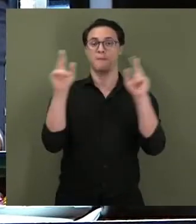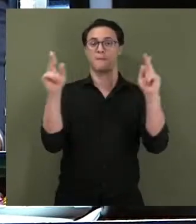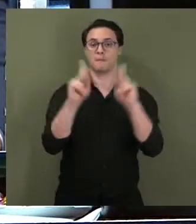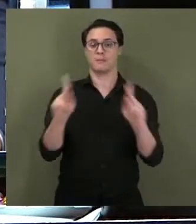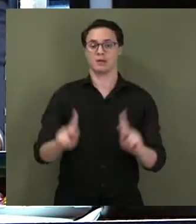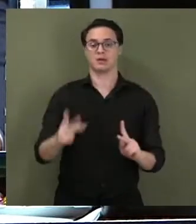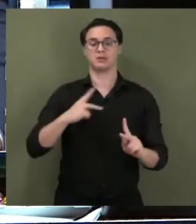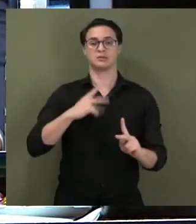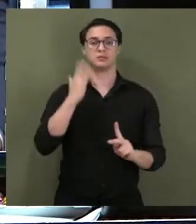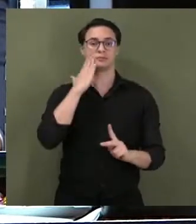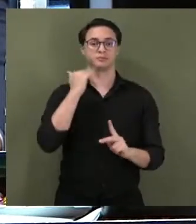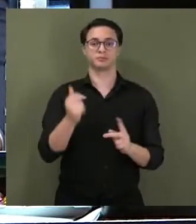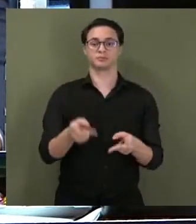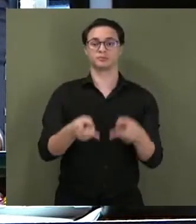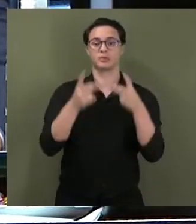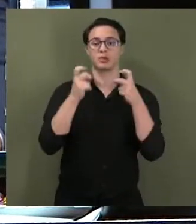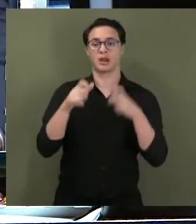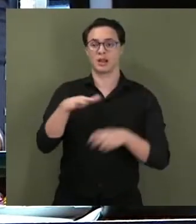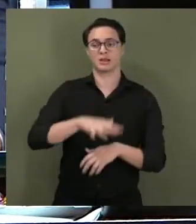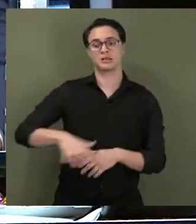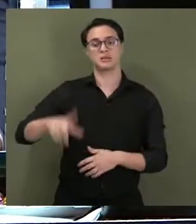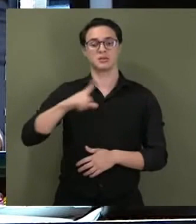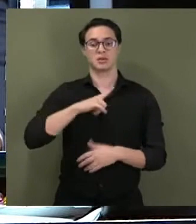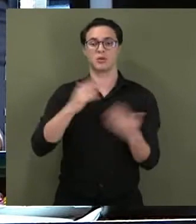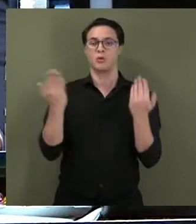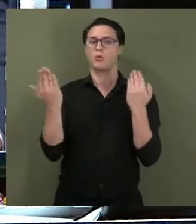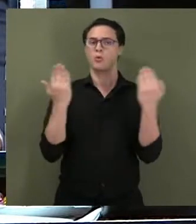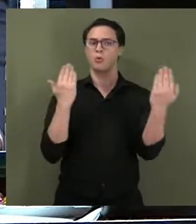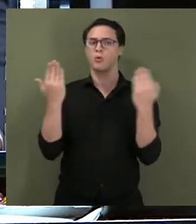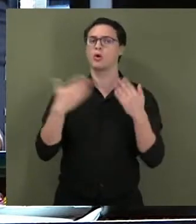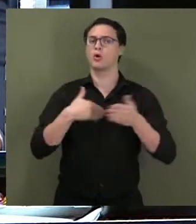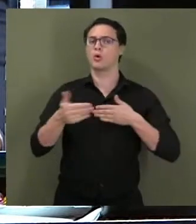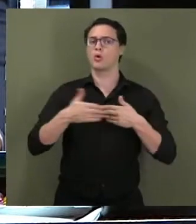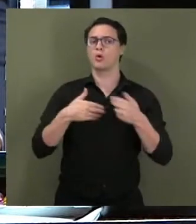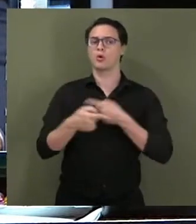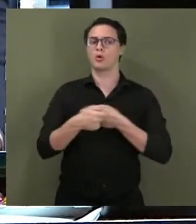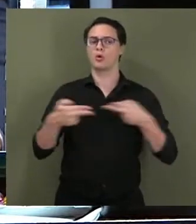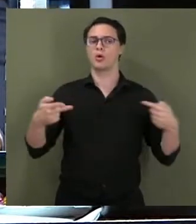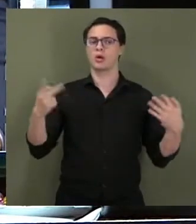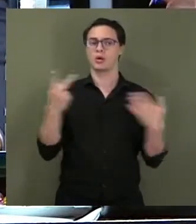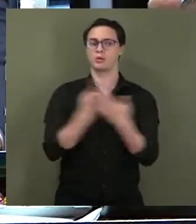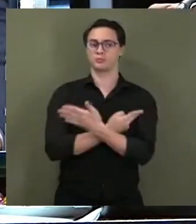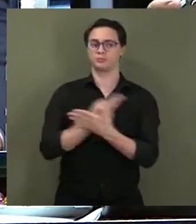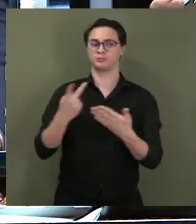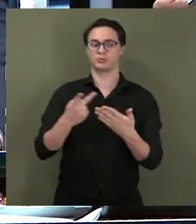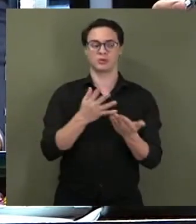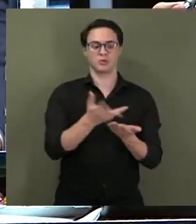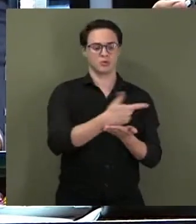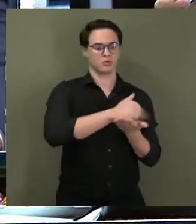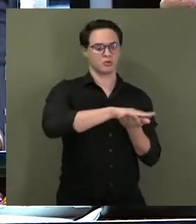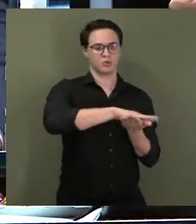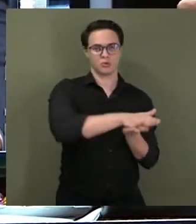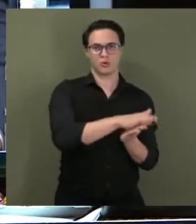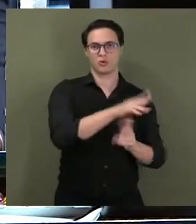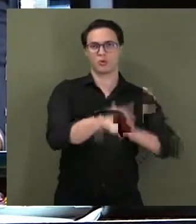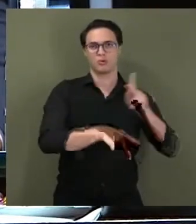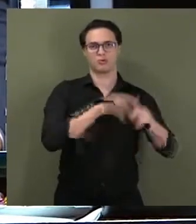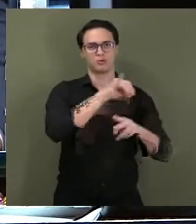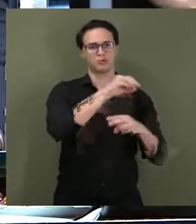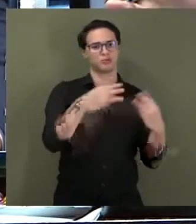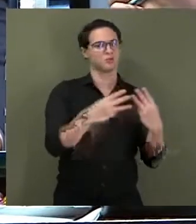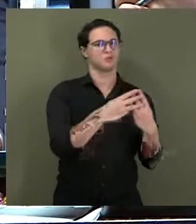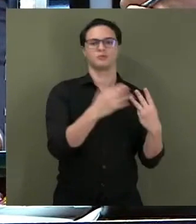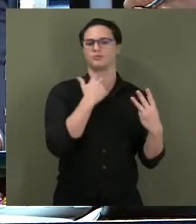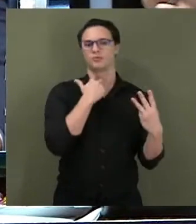reconhecimento que a parte em que há uma comparação de qualquer acontecimento dessa natureza com o holocausto do povo judeu é algo